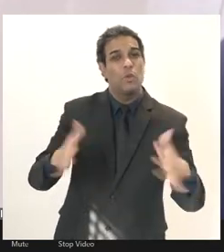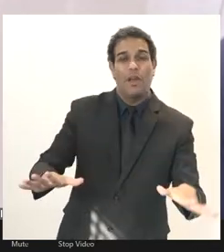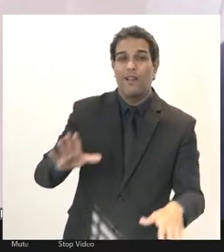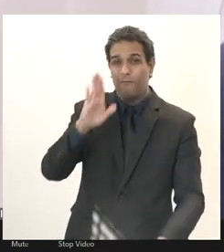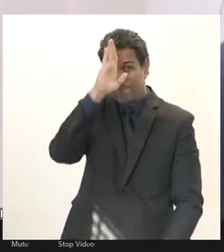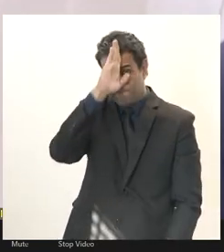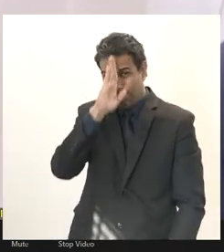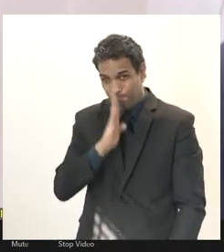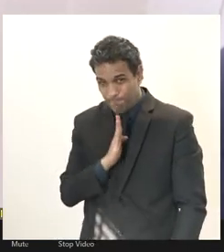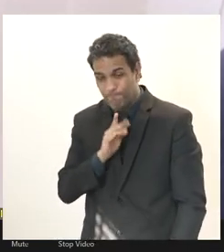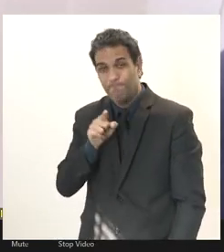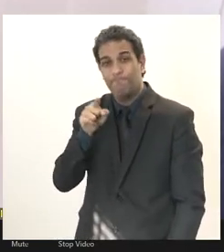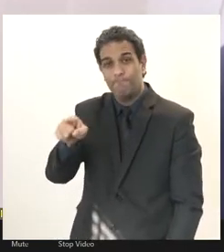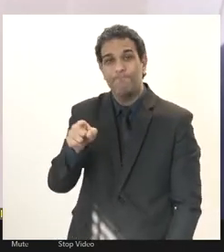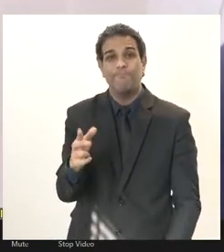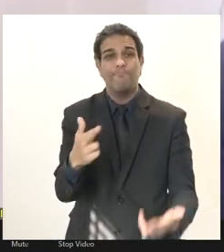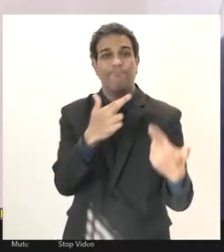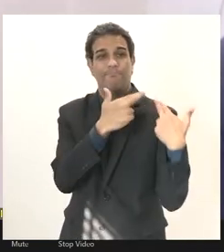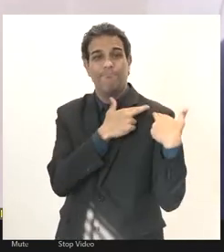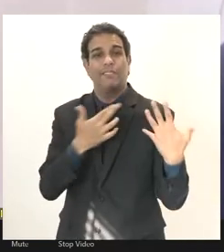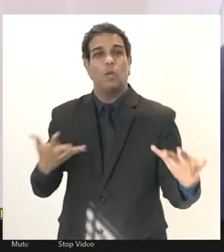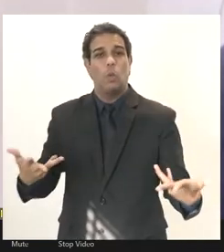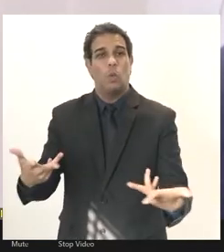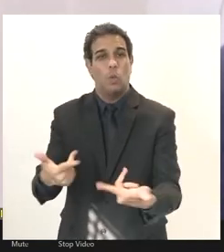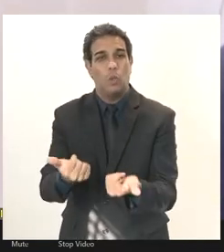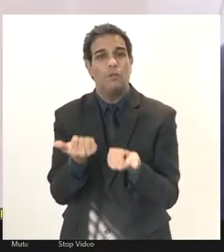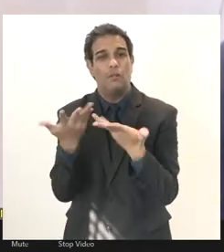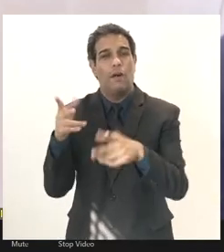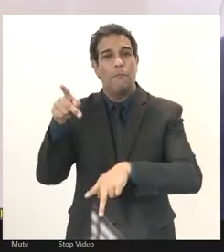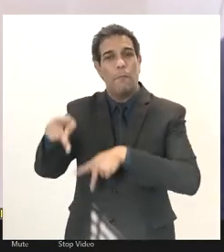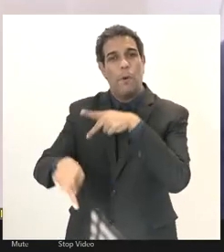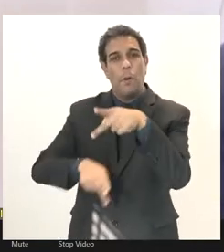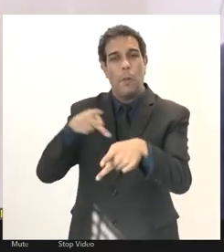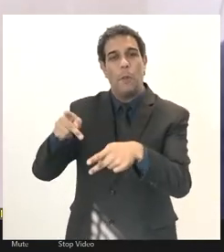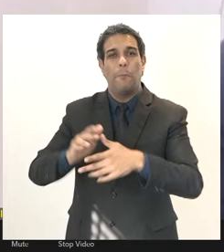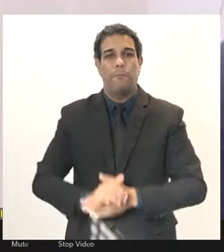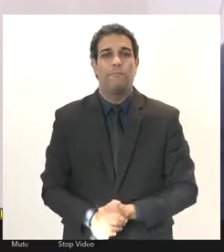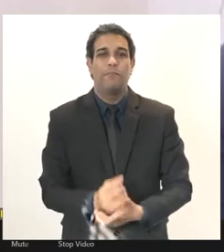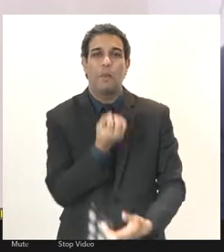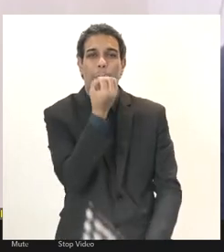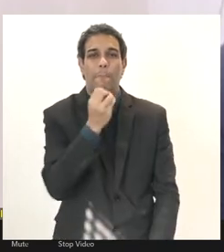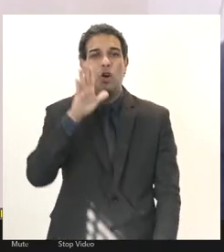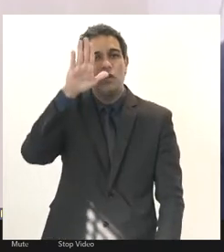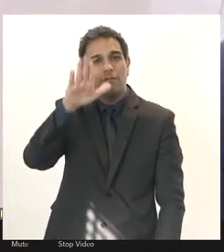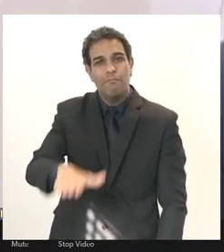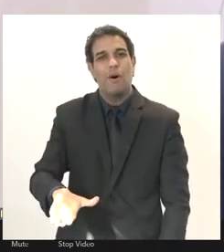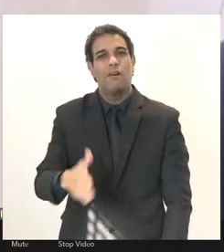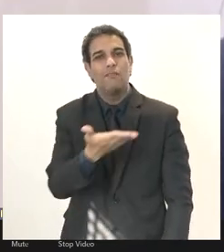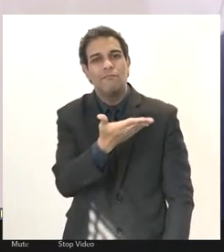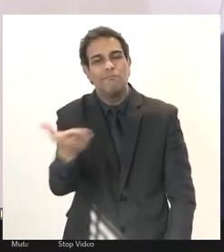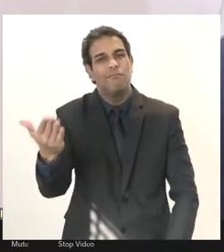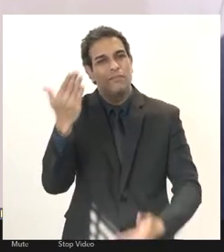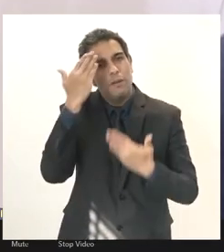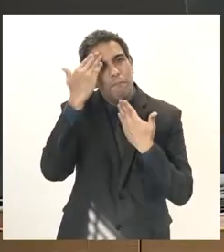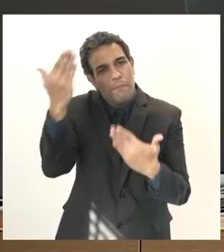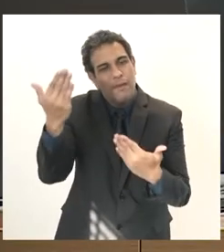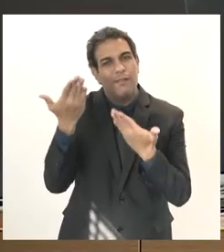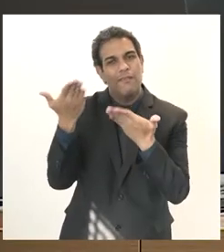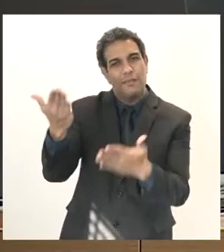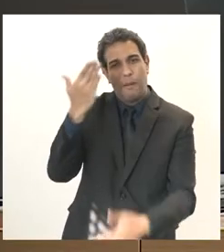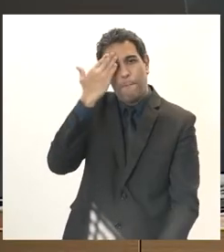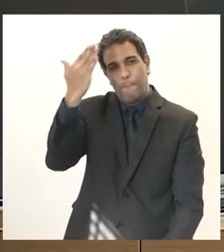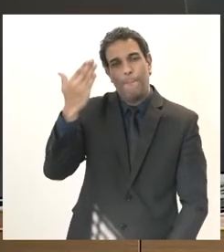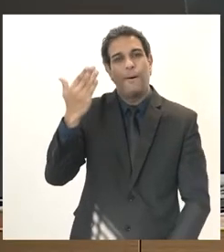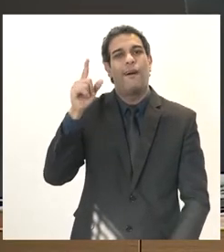serviço gratuito e de qualidade à população boa tarde a todos obrigado obrigado Giovanni é o